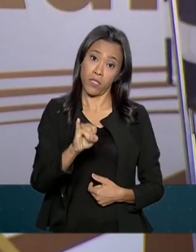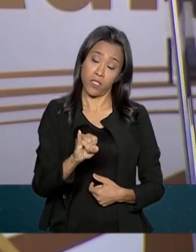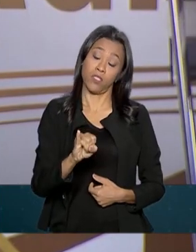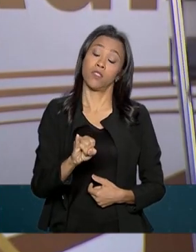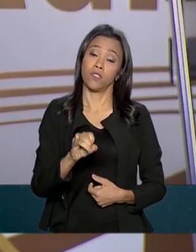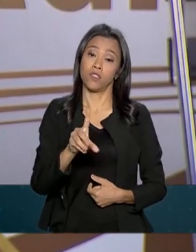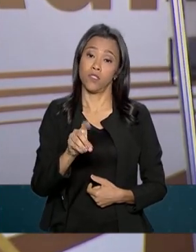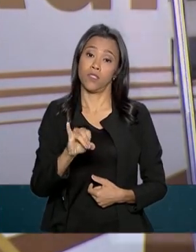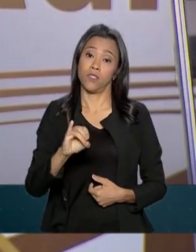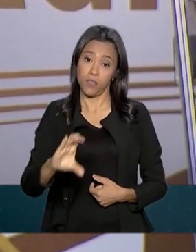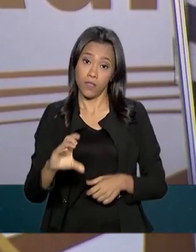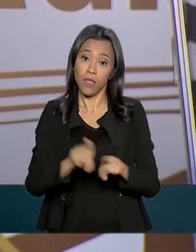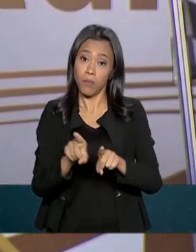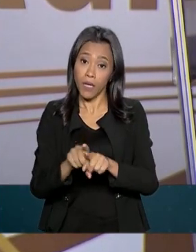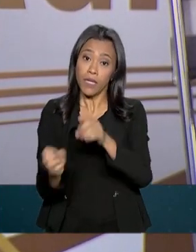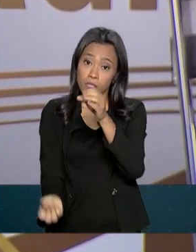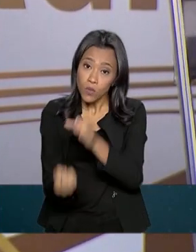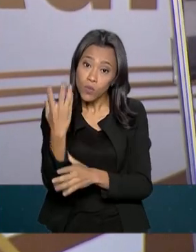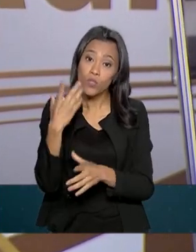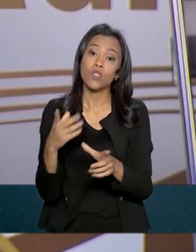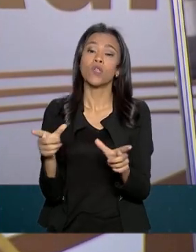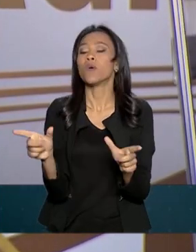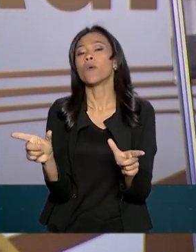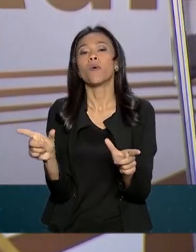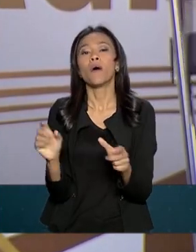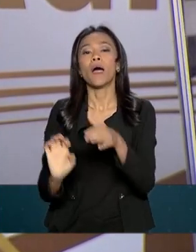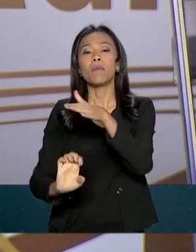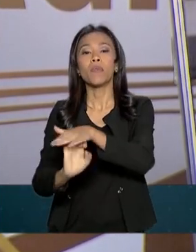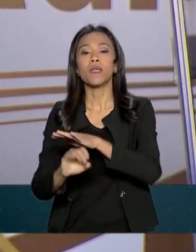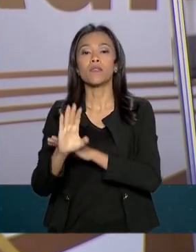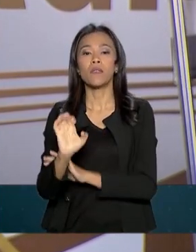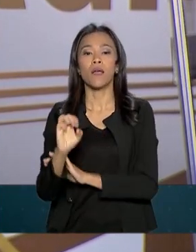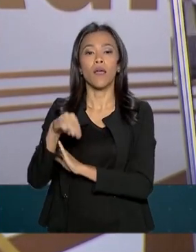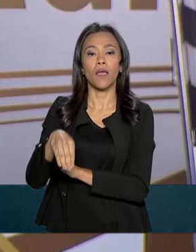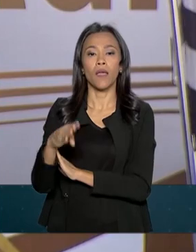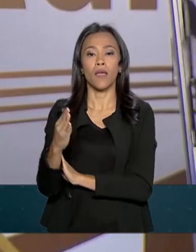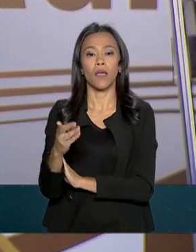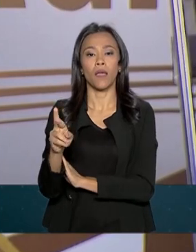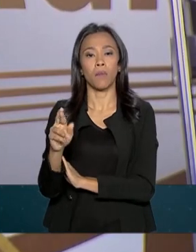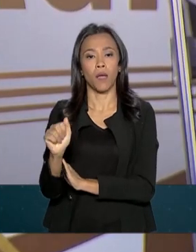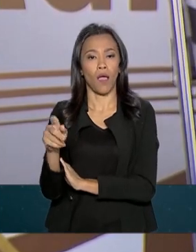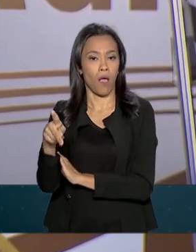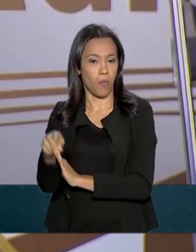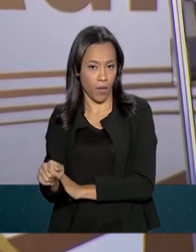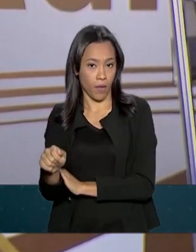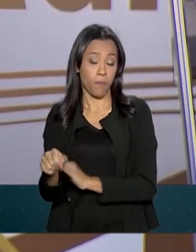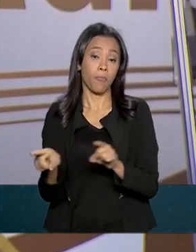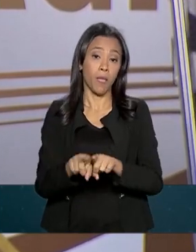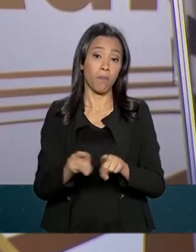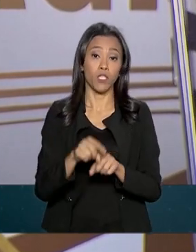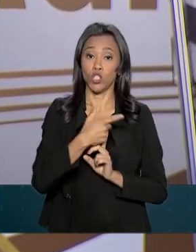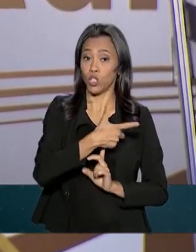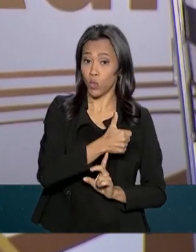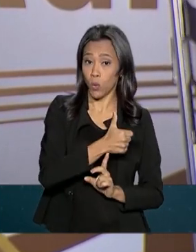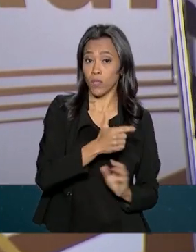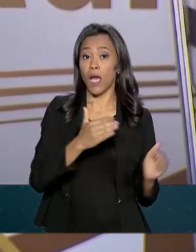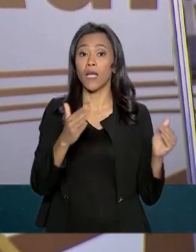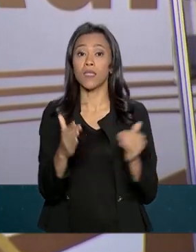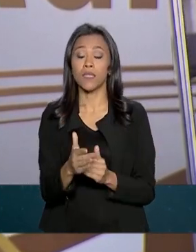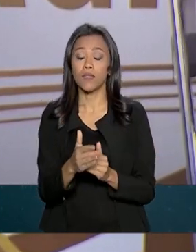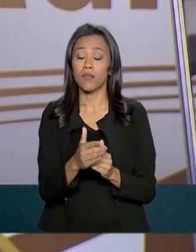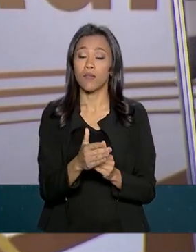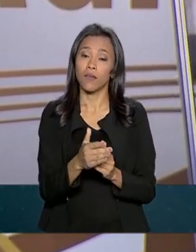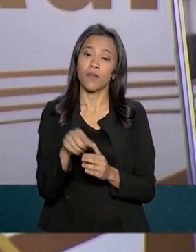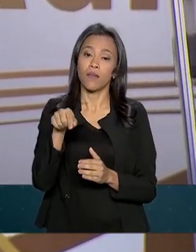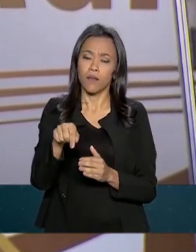nasceu a Embrapa. Também no governo Médici nós passamos de 12 para 200 milhas náuticas o